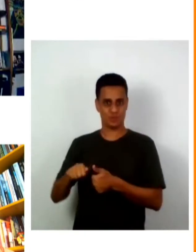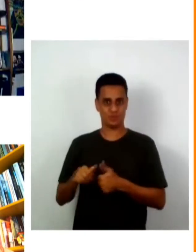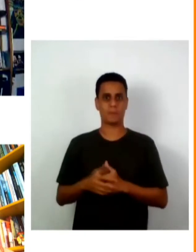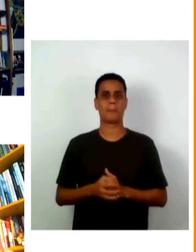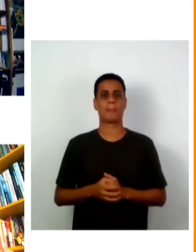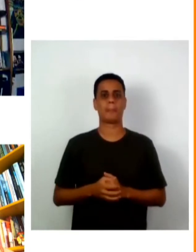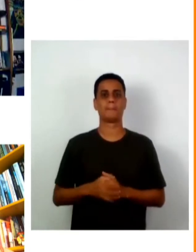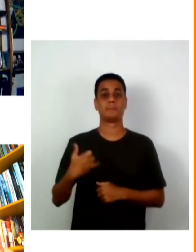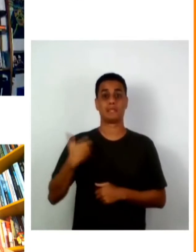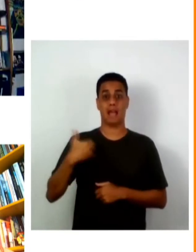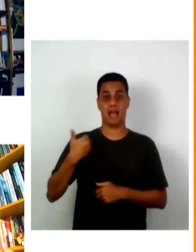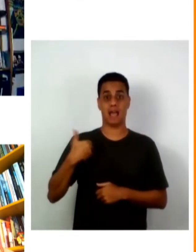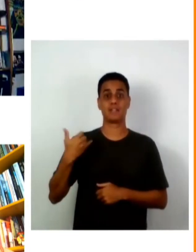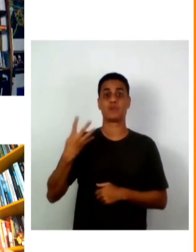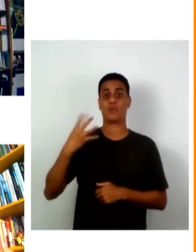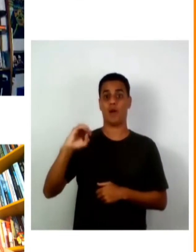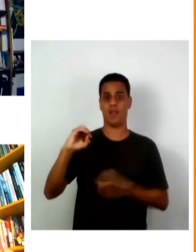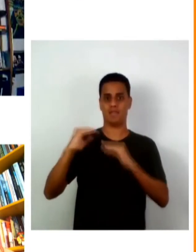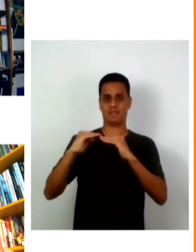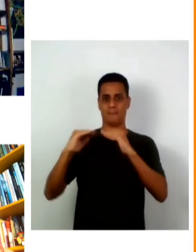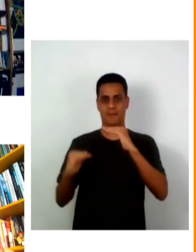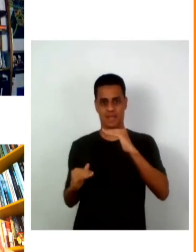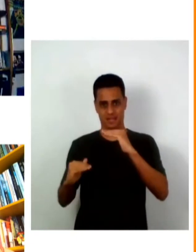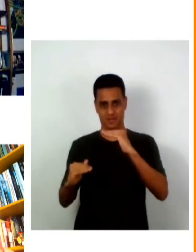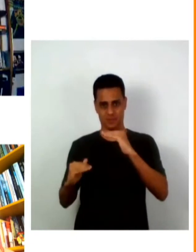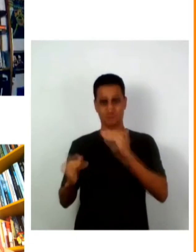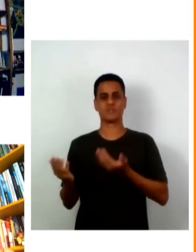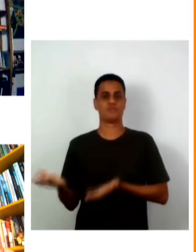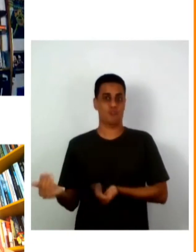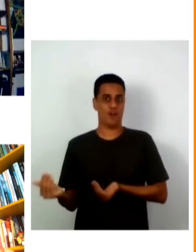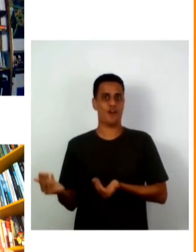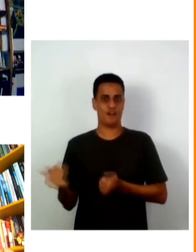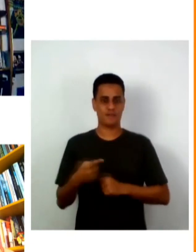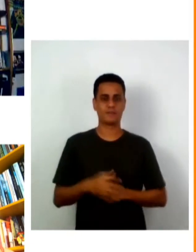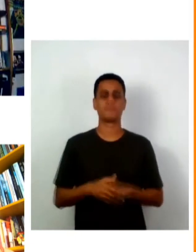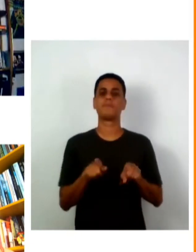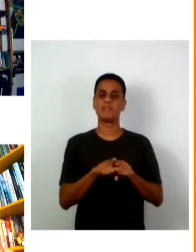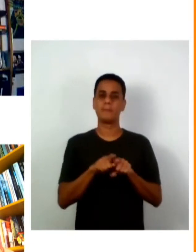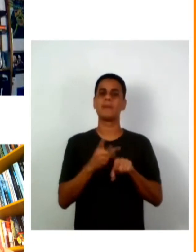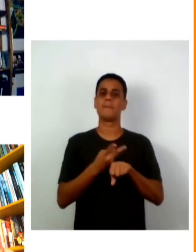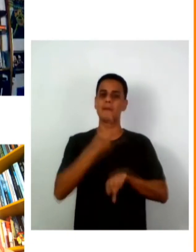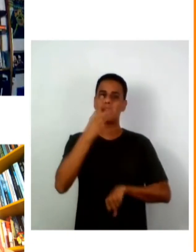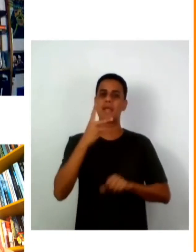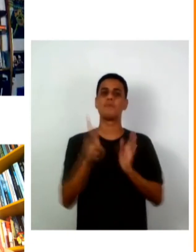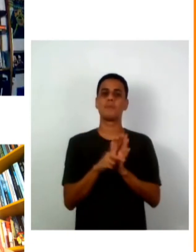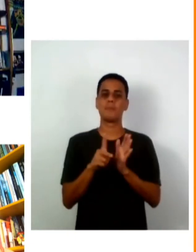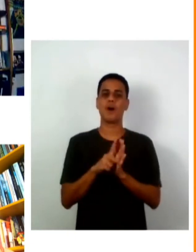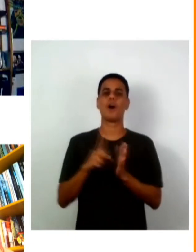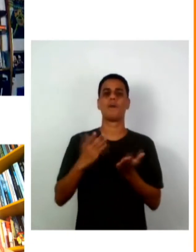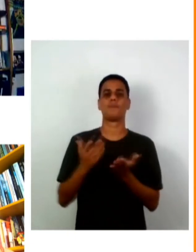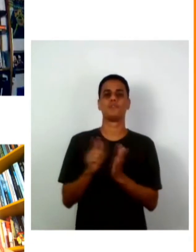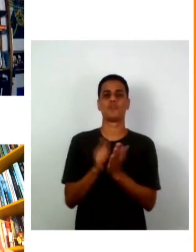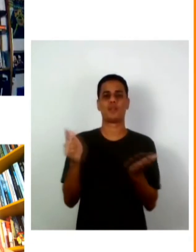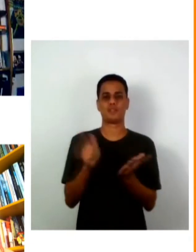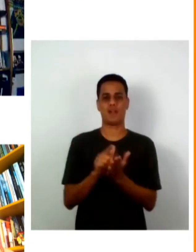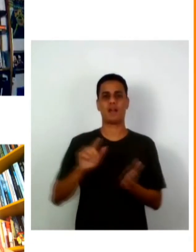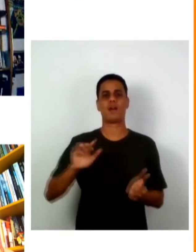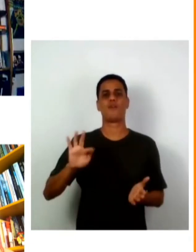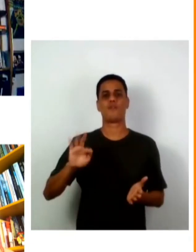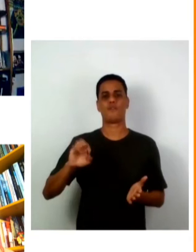do Empreendedorismo Social da Folha de São Paulo. Paula Moreno, nossa convidada